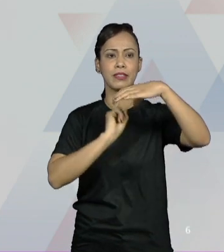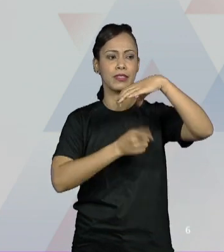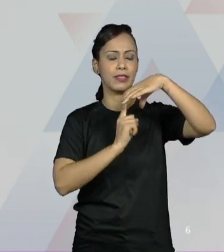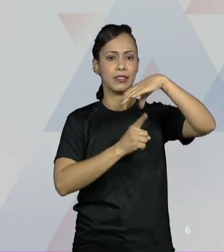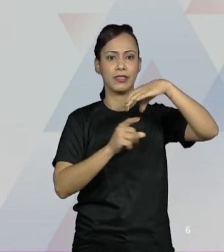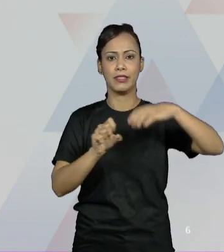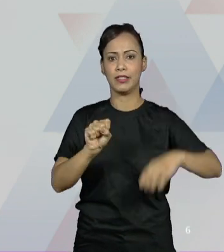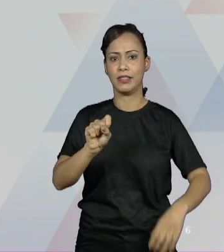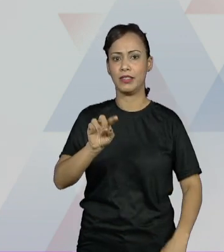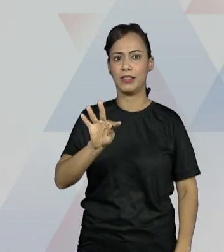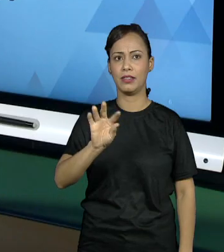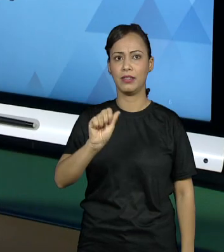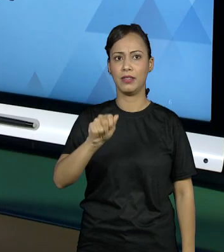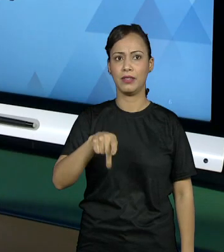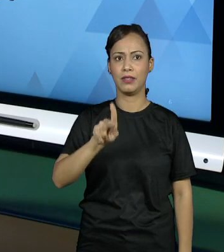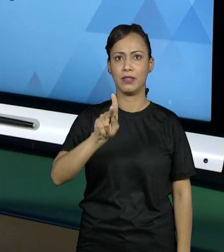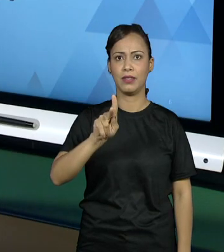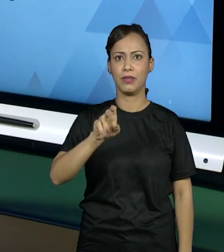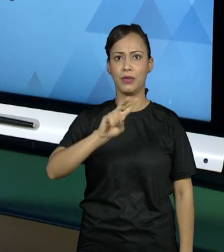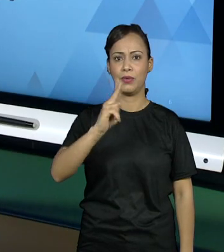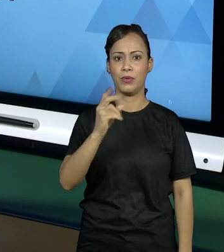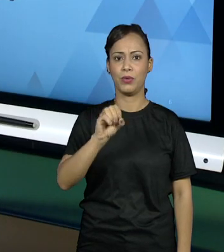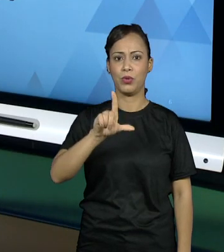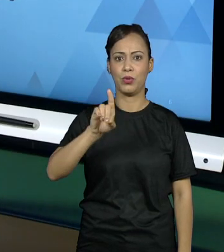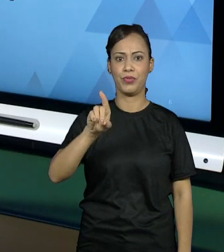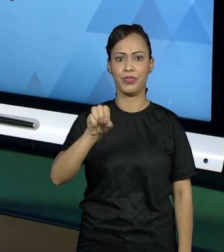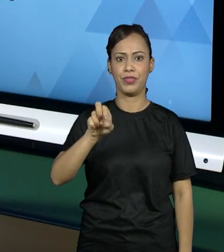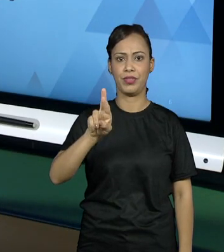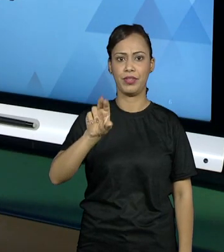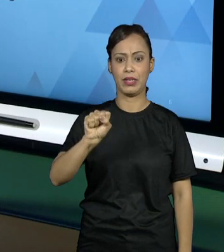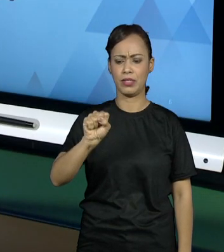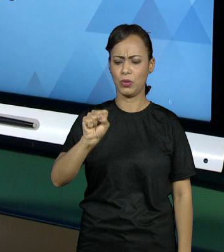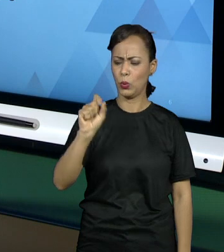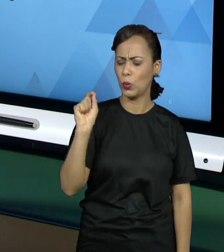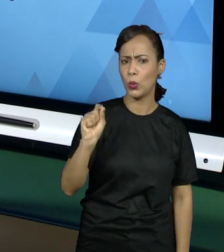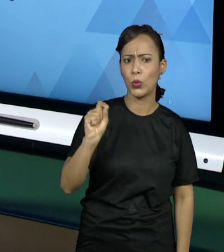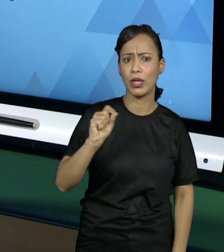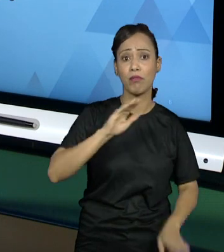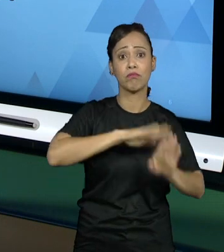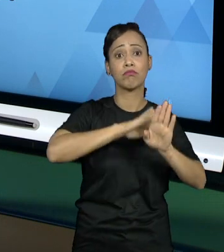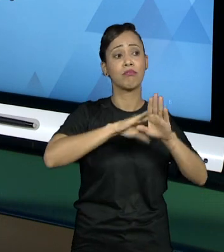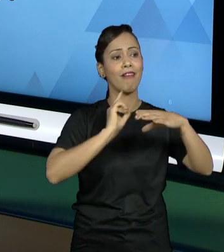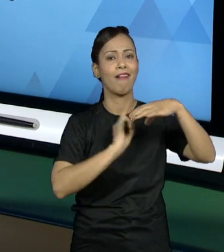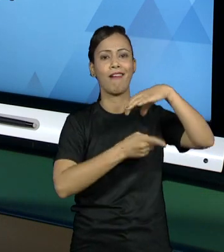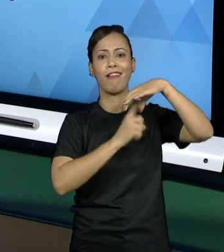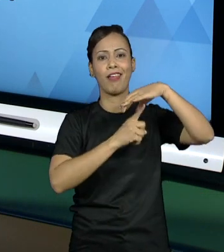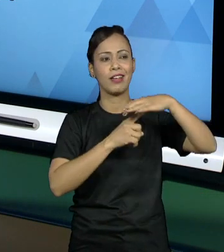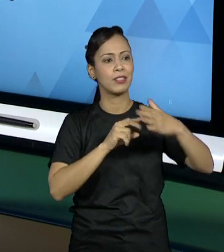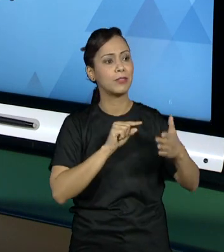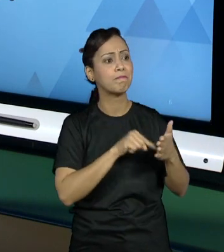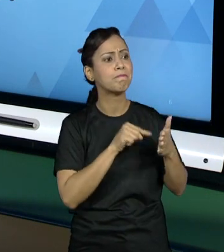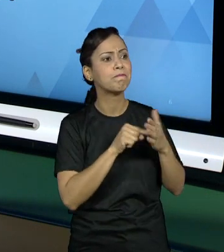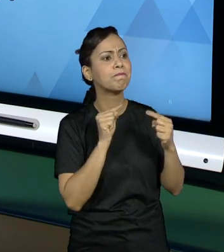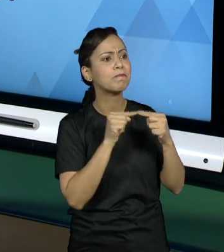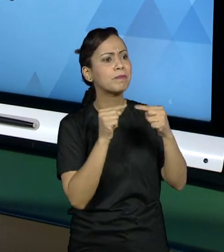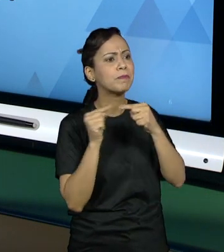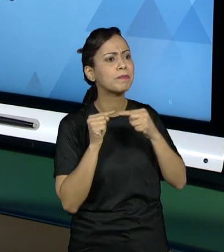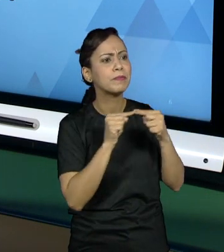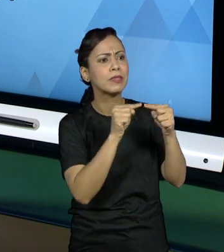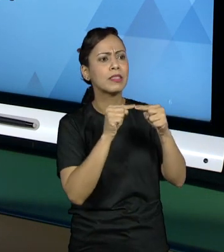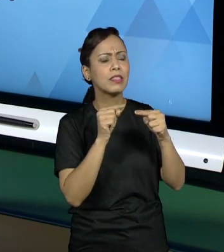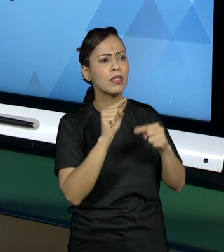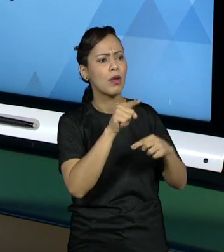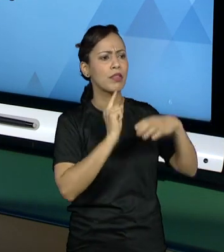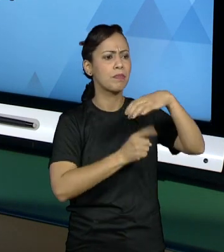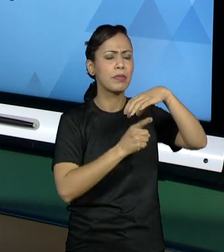stakeholders da empresa. Então, o que são os stakeholders? São as partes interessadas. Então, o quadro associativo, a sociedade,